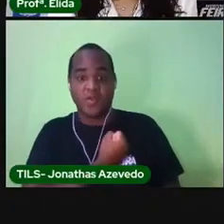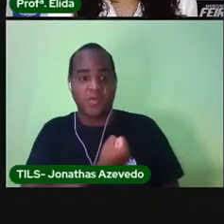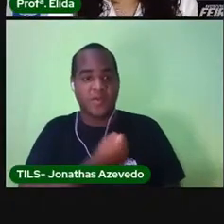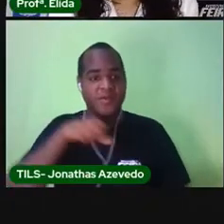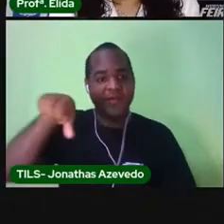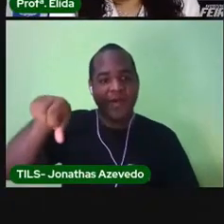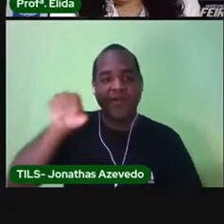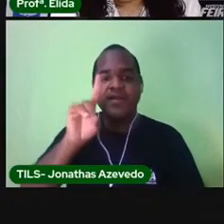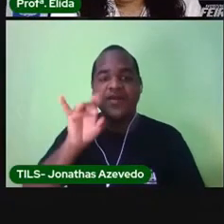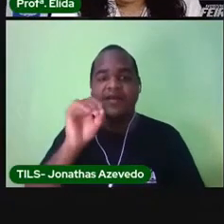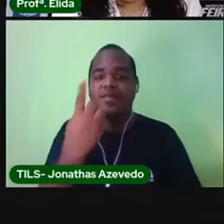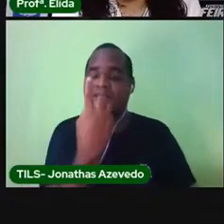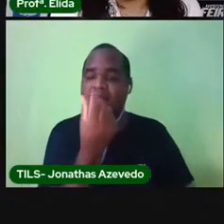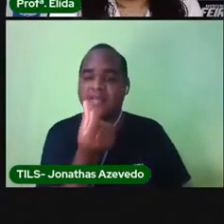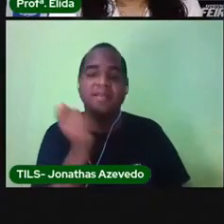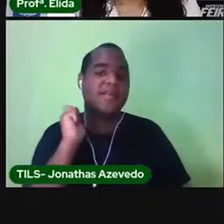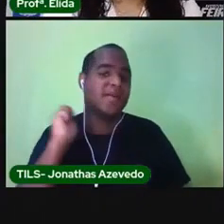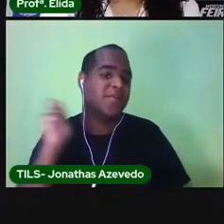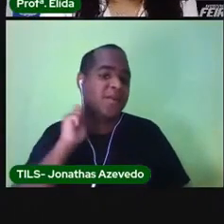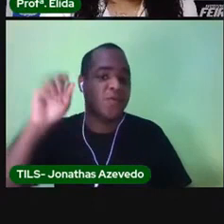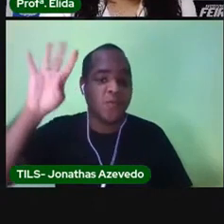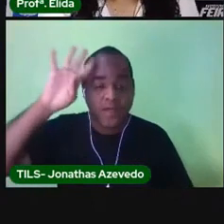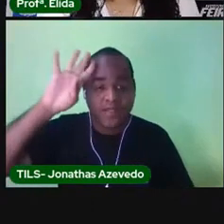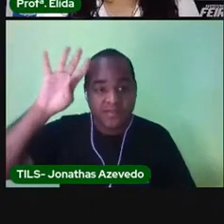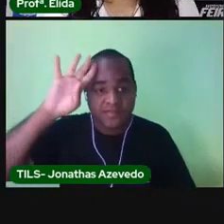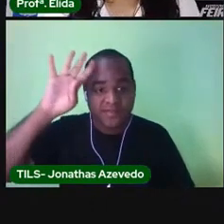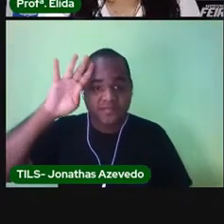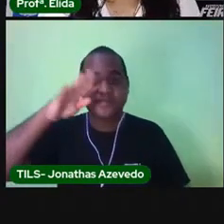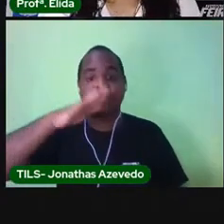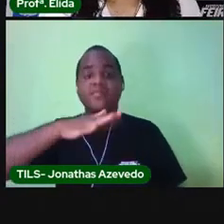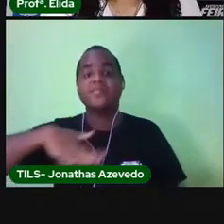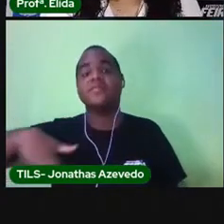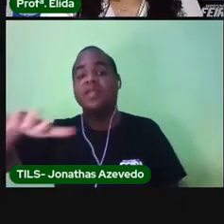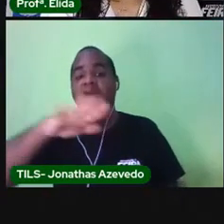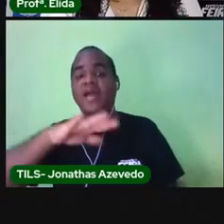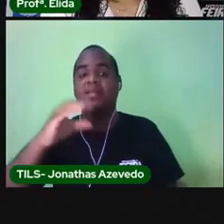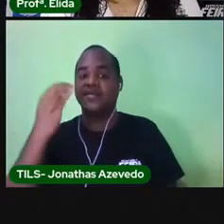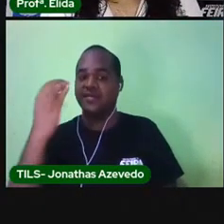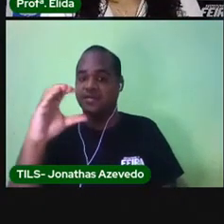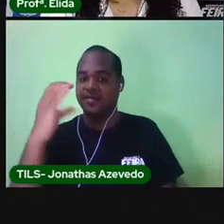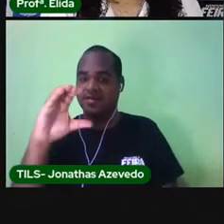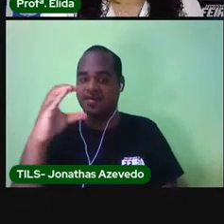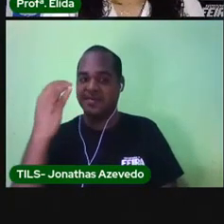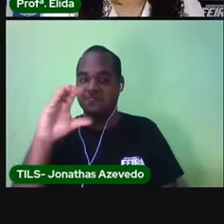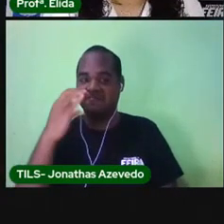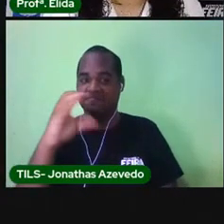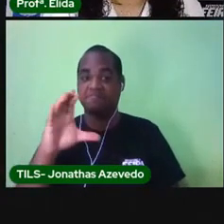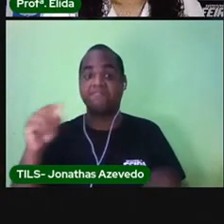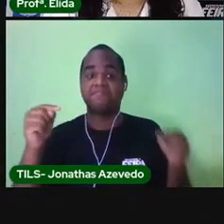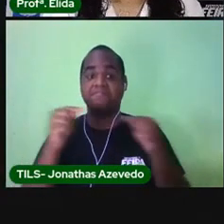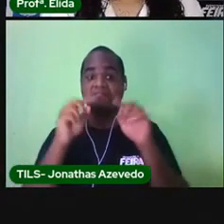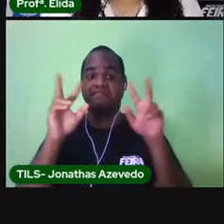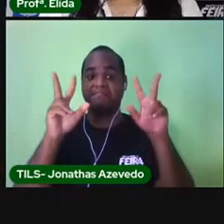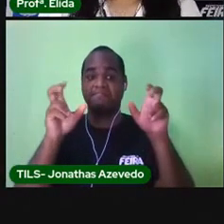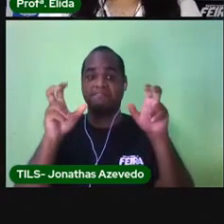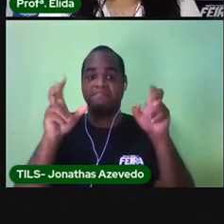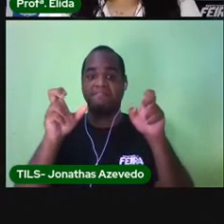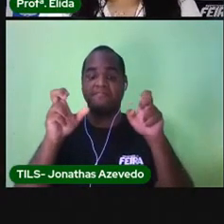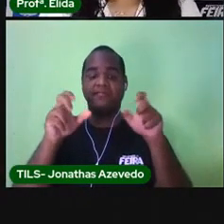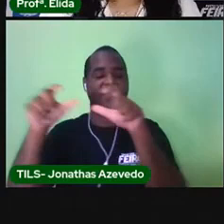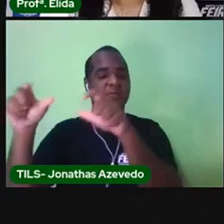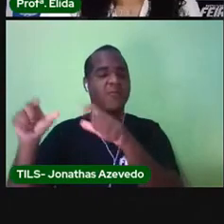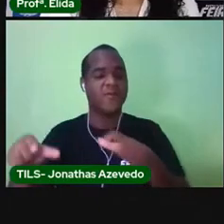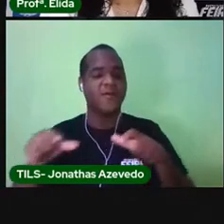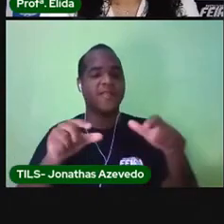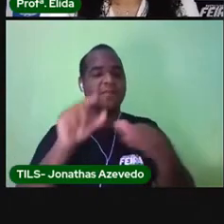16 de abril, uma quarta-feira. A área que vamos estudar hoje é Ciências Humanas. E o tema é Tipos